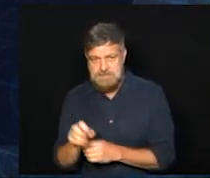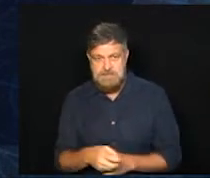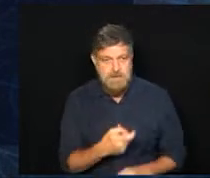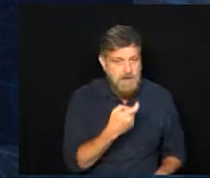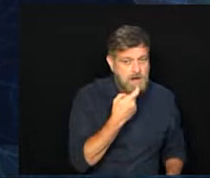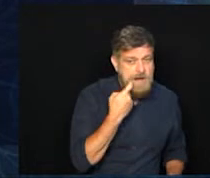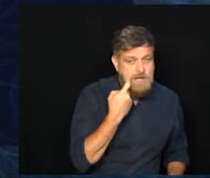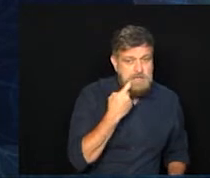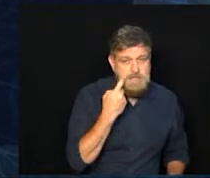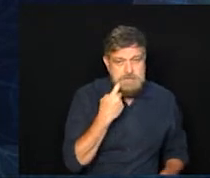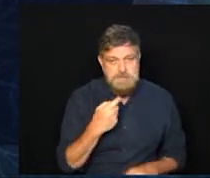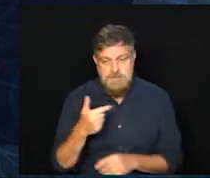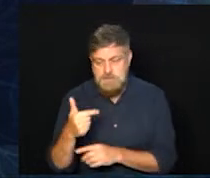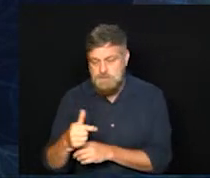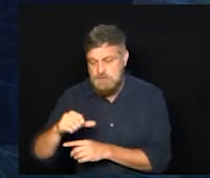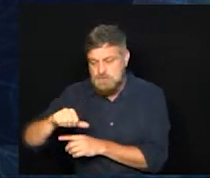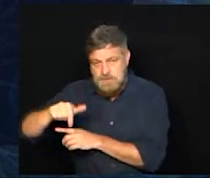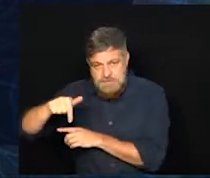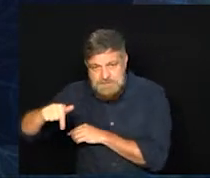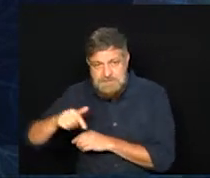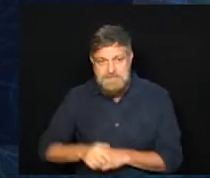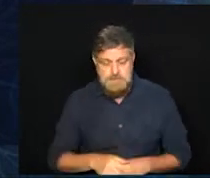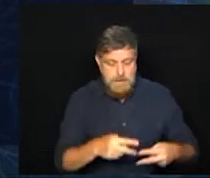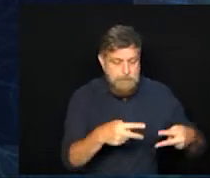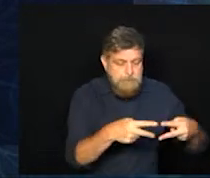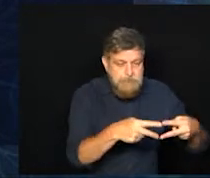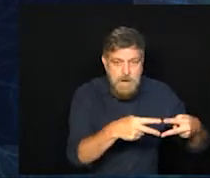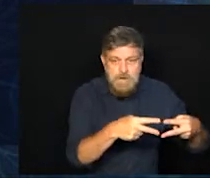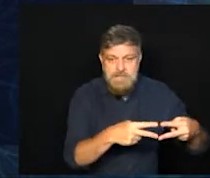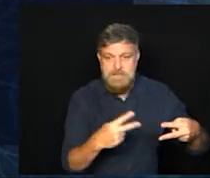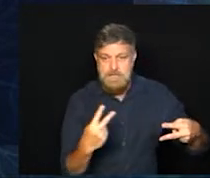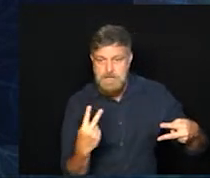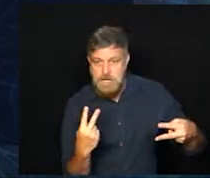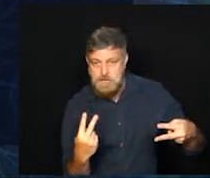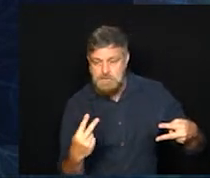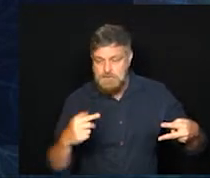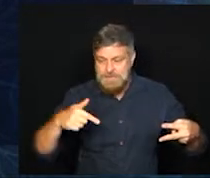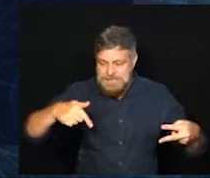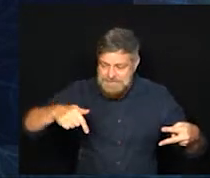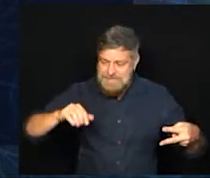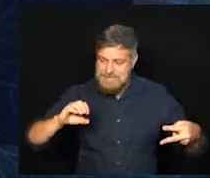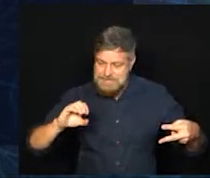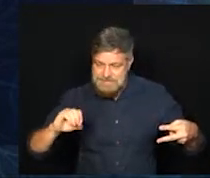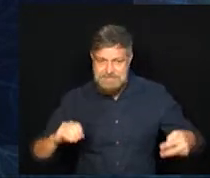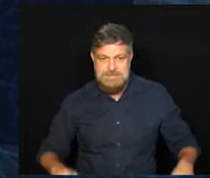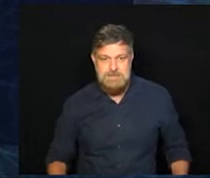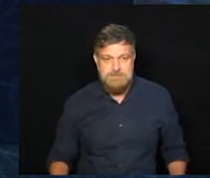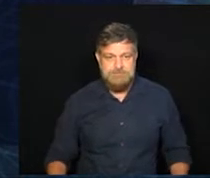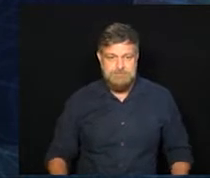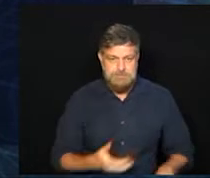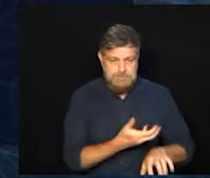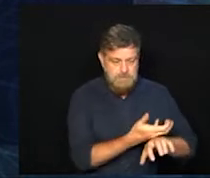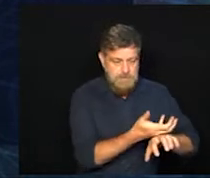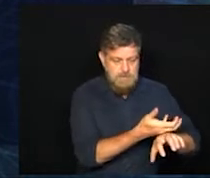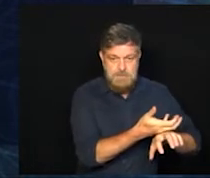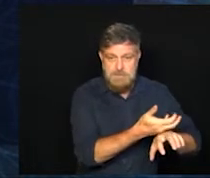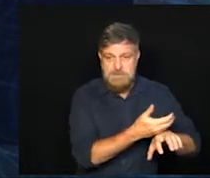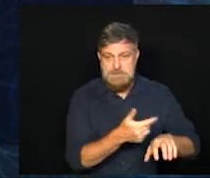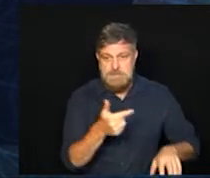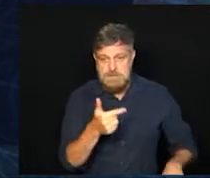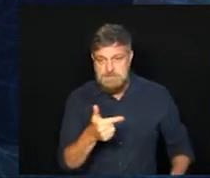Itatiba 297, Paulínia 270 óbitos, Nova Odessa 220,